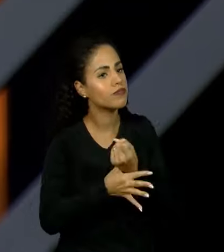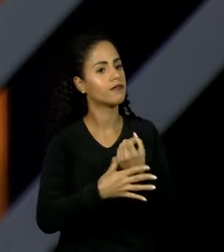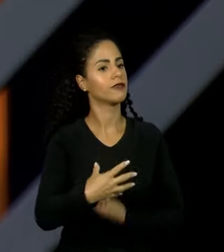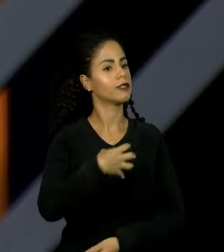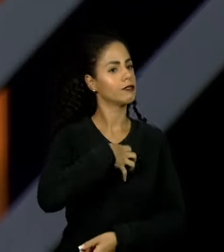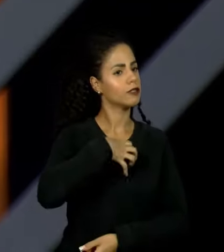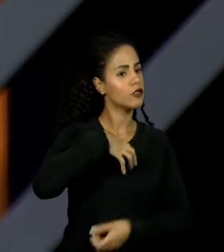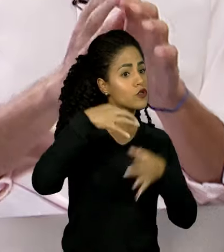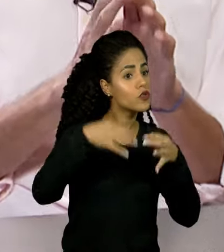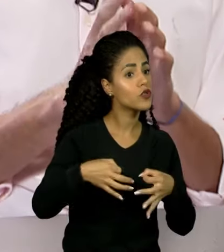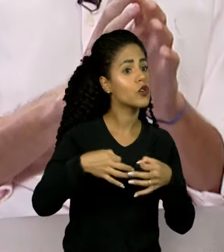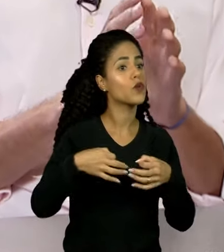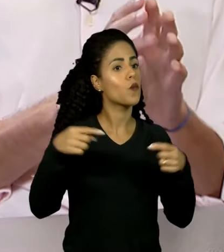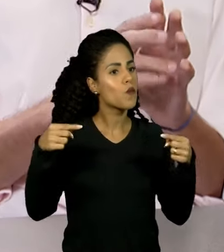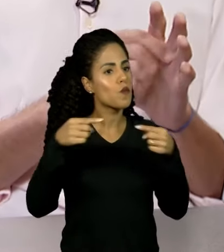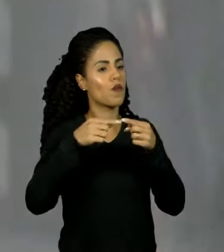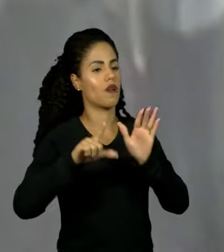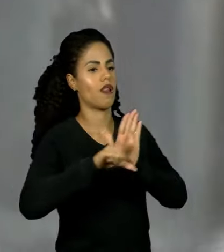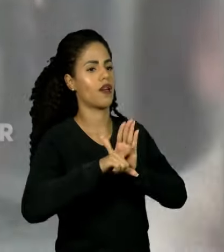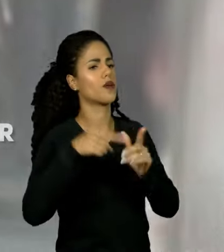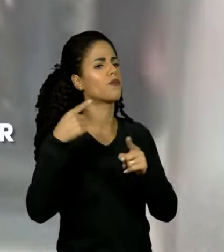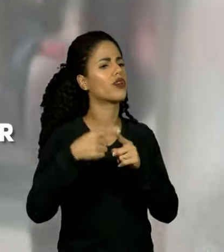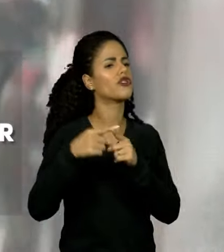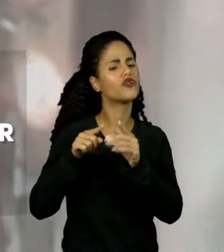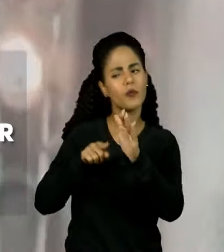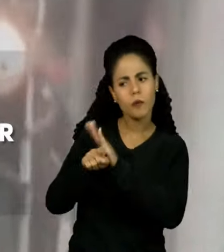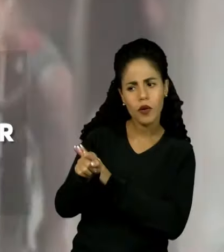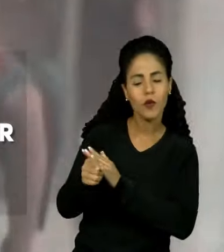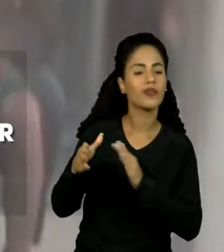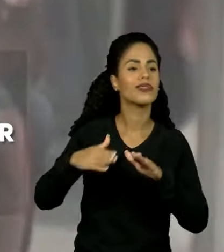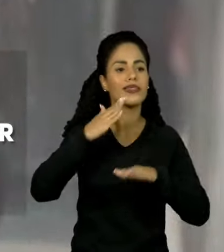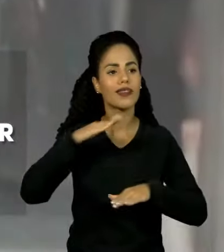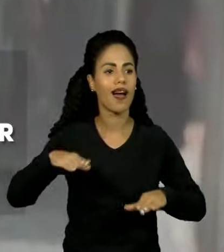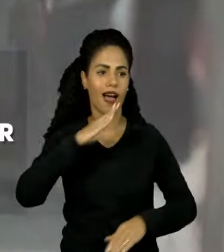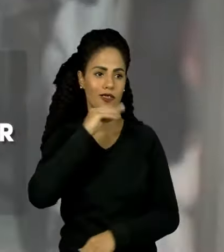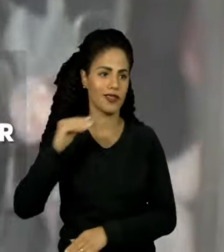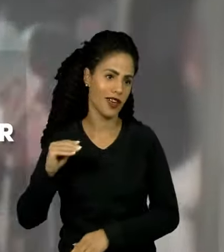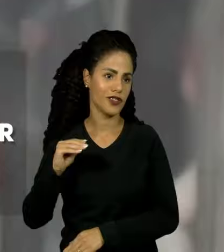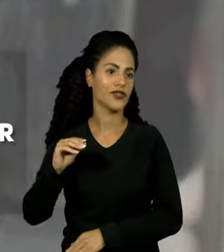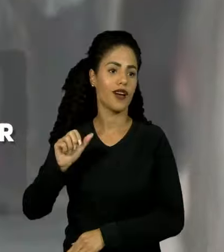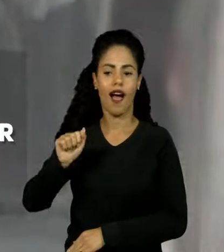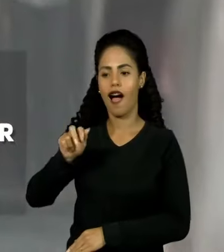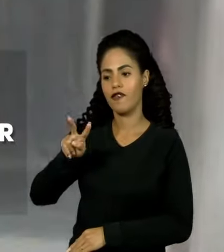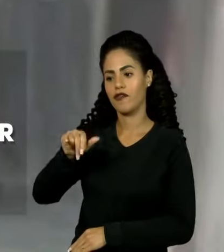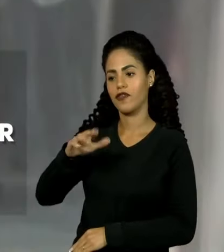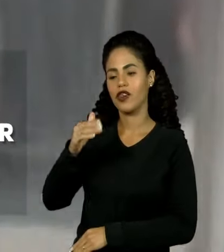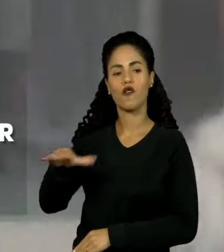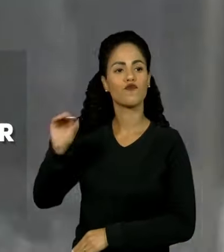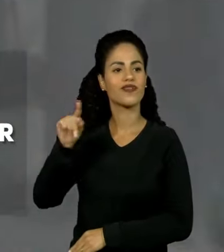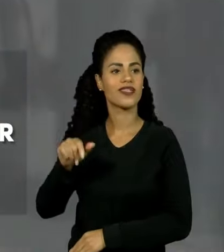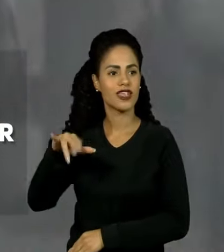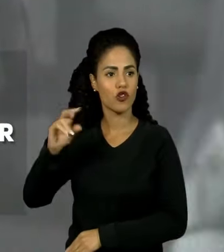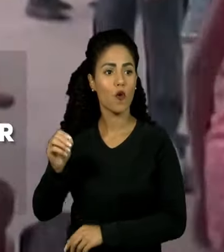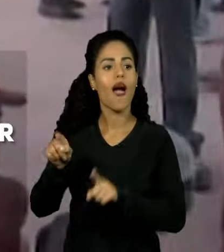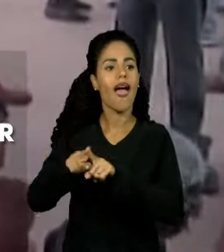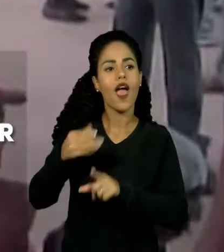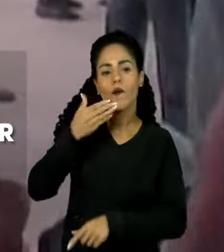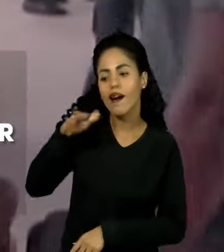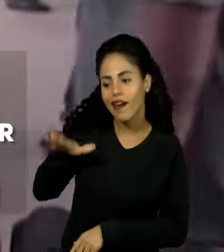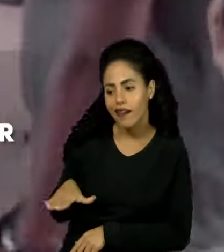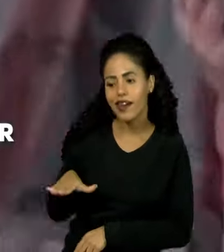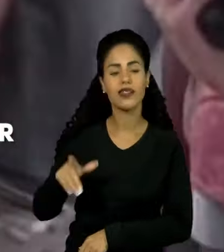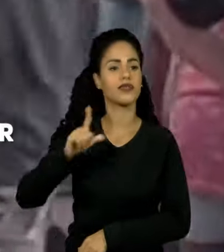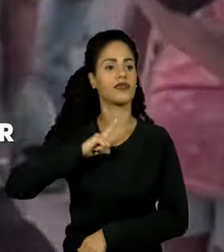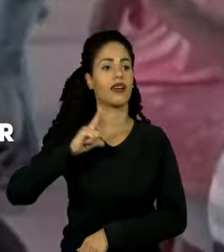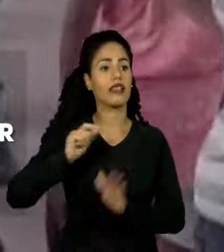resguardada, de acordo com a lei. Porque quando a gente pergunta pra um adolescente, que aviãozinho, por exemplo, se ele trabalha, ele vai dizer que ele trabalha. E uma profissão em que, num final de